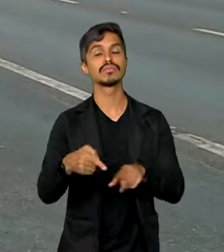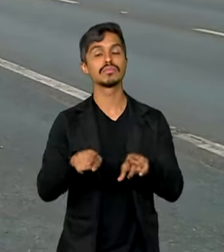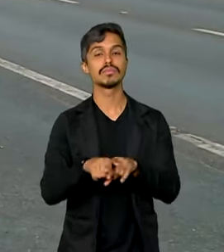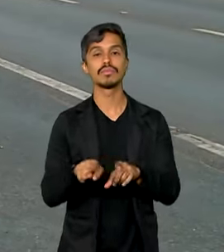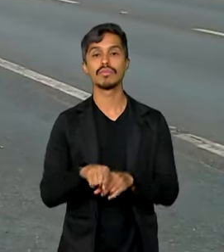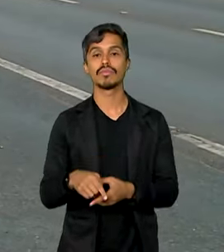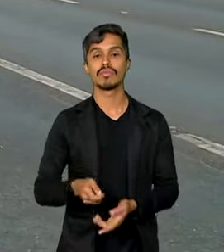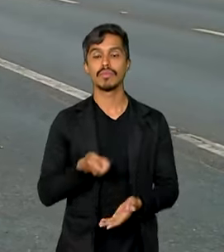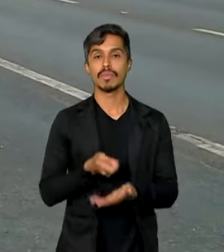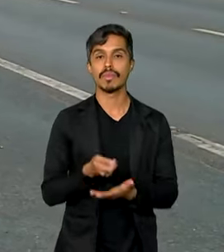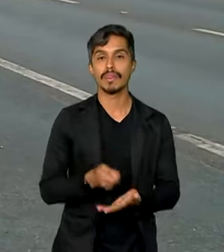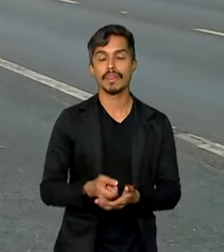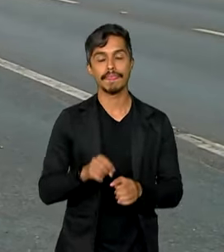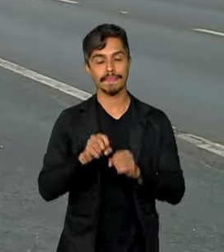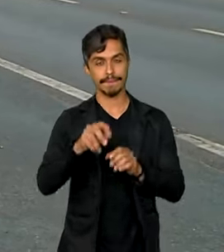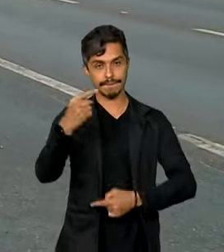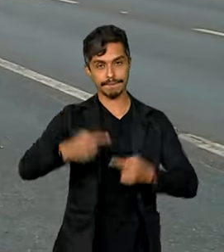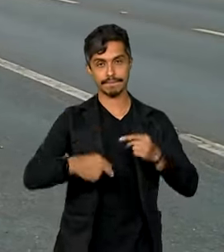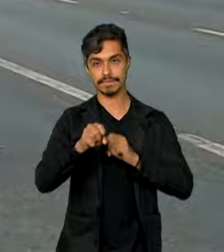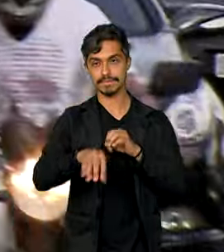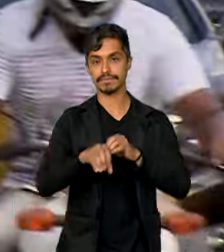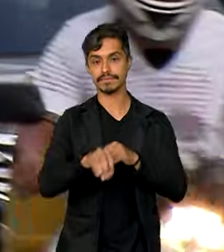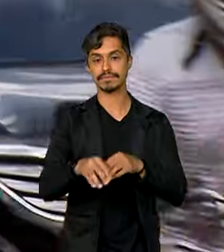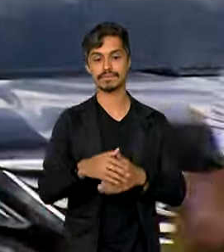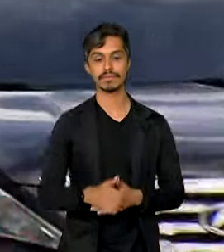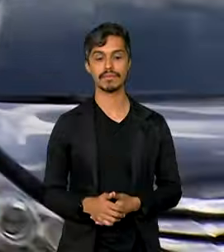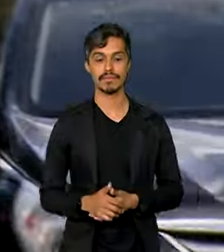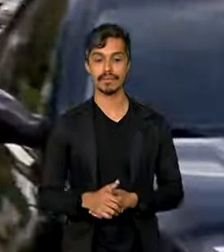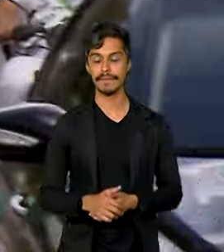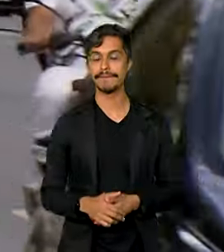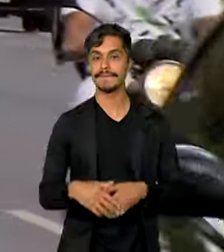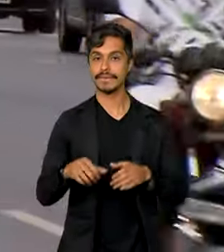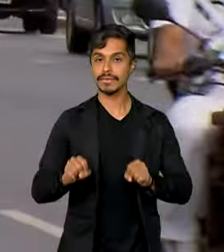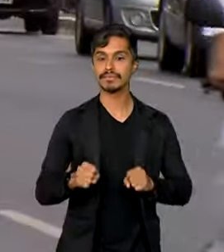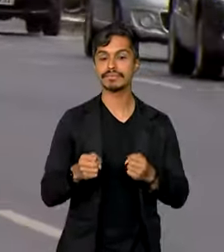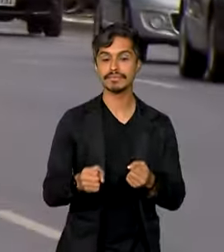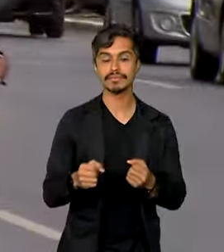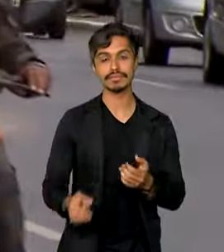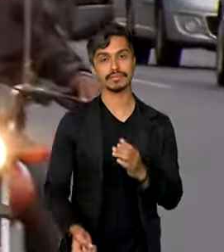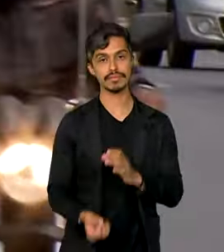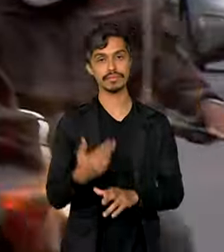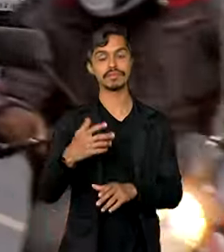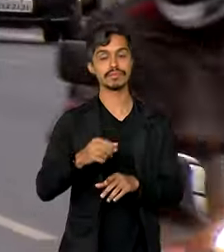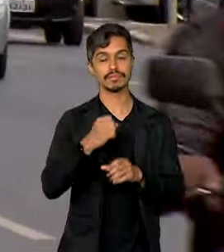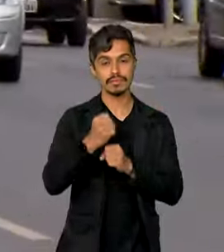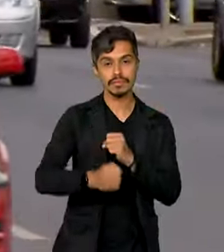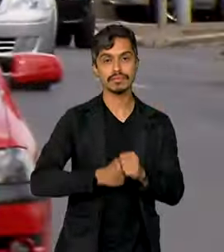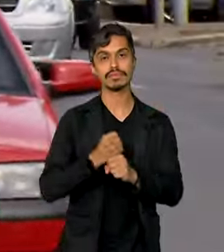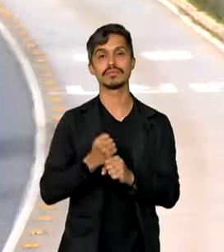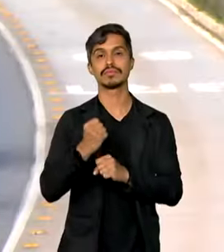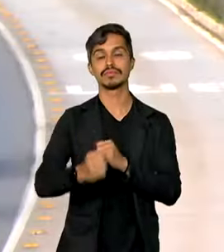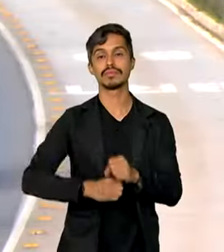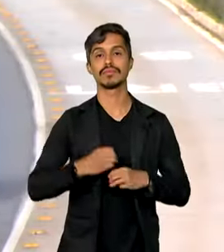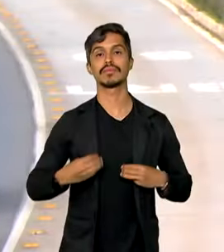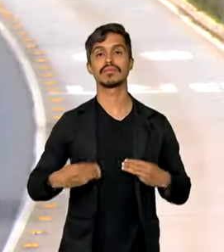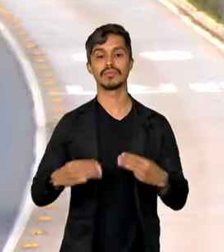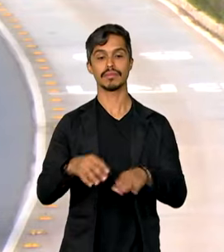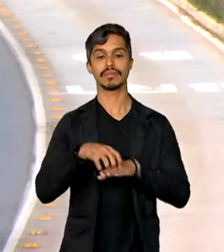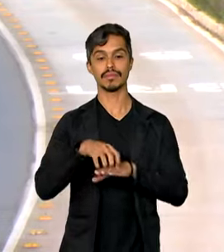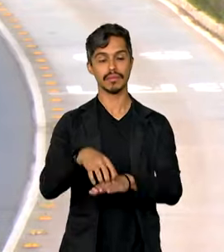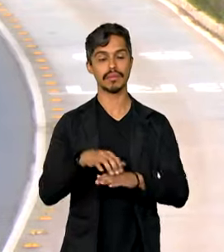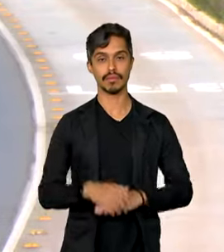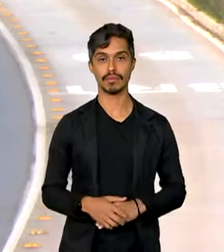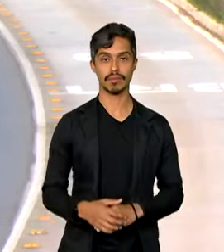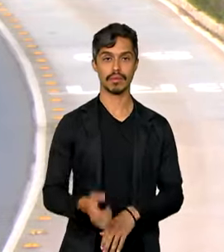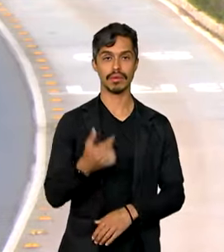educacional, como a Semana Nacional do Trânsito. A iniciativa é promovida anualmente pelo Ministério dos Transportes. Em